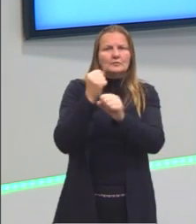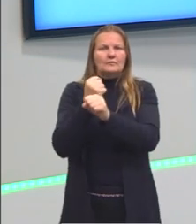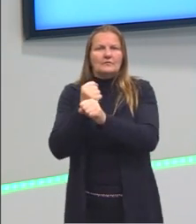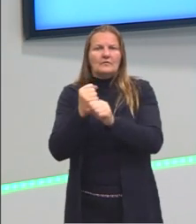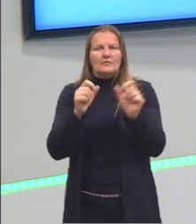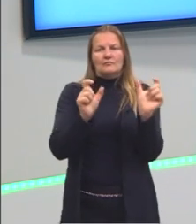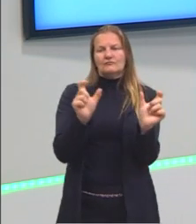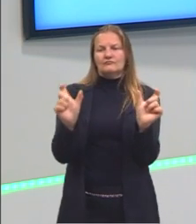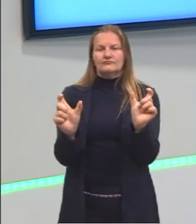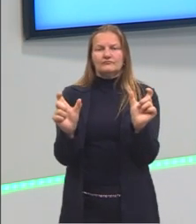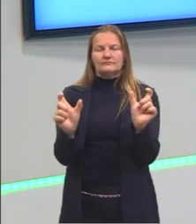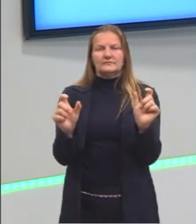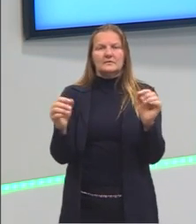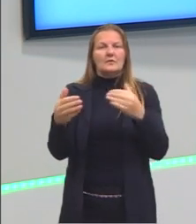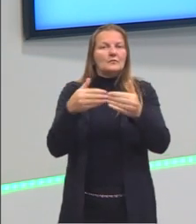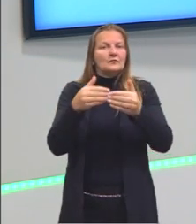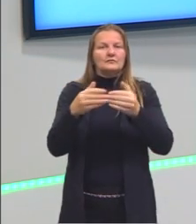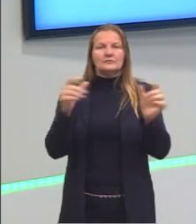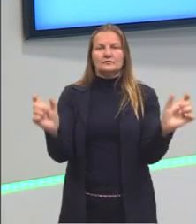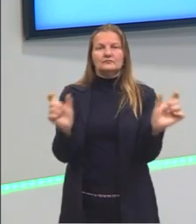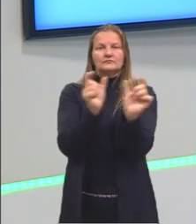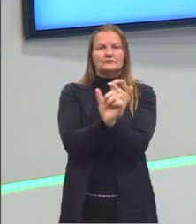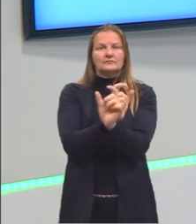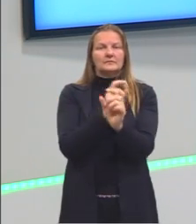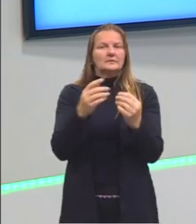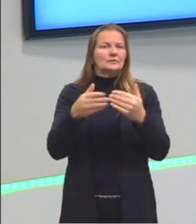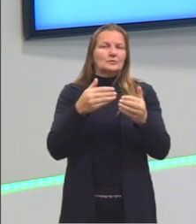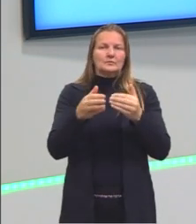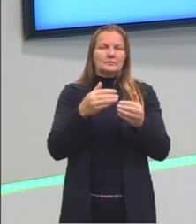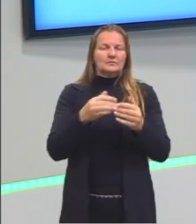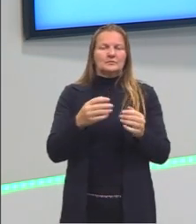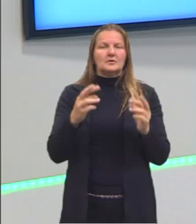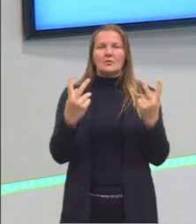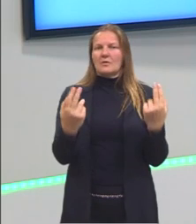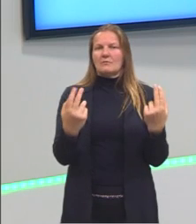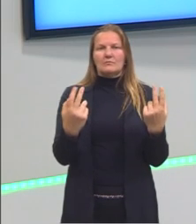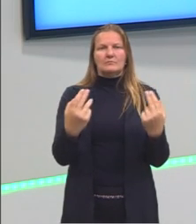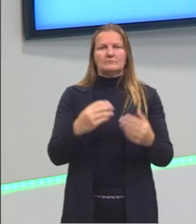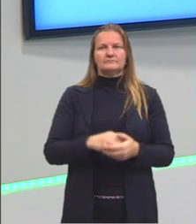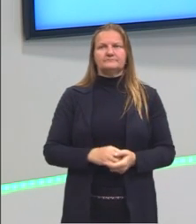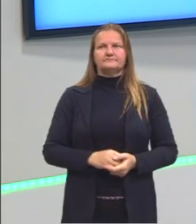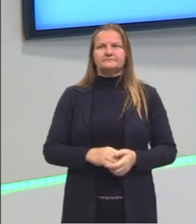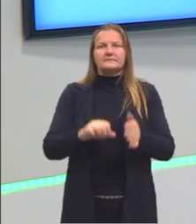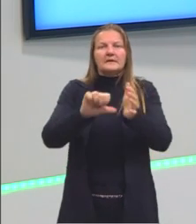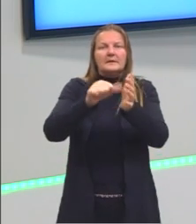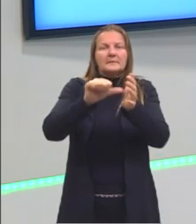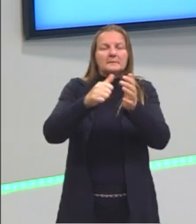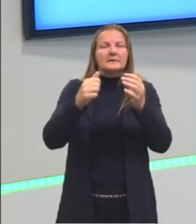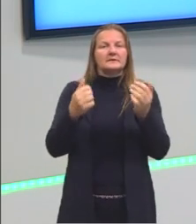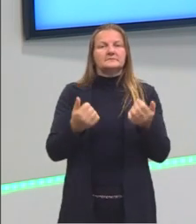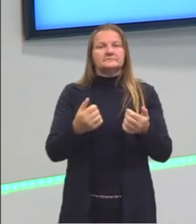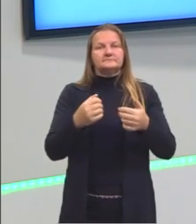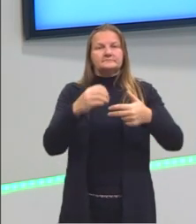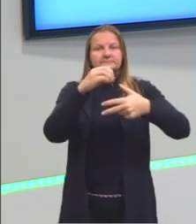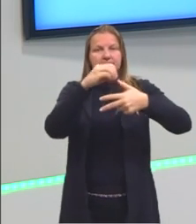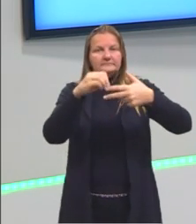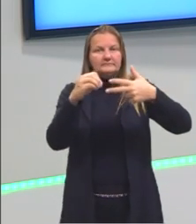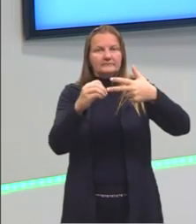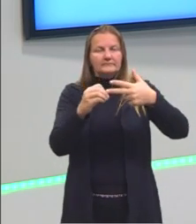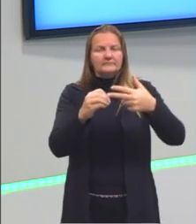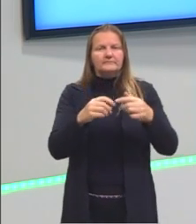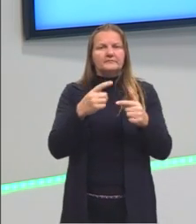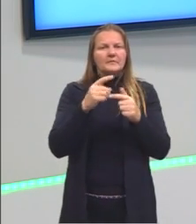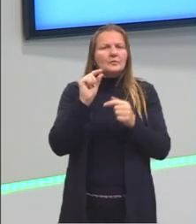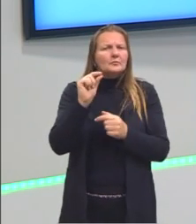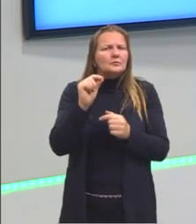a ordem não vai alterar o resultado. Certinho? Essa foi, então, a primeira questão de hoje. Trabalhamos um pouco ali